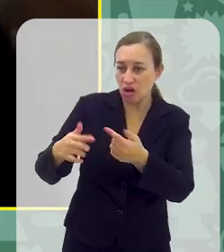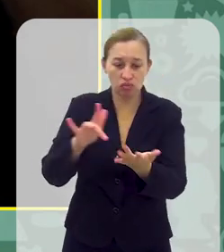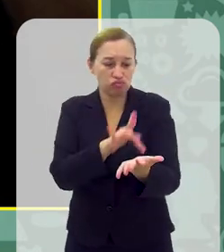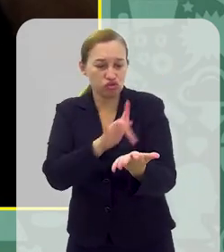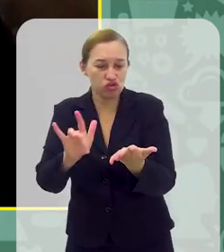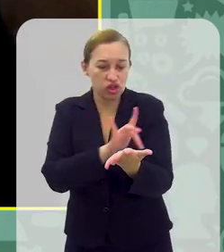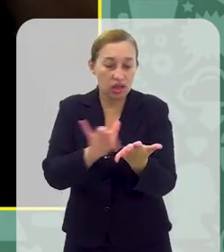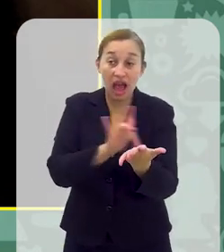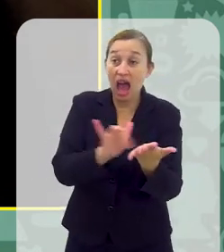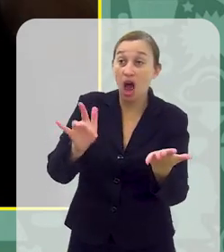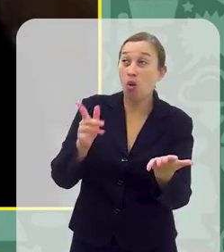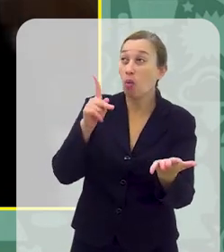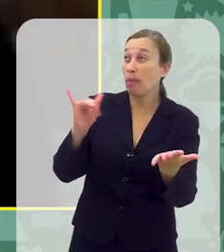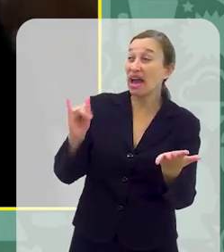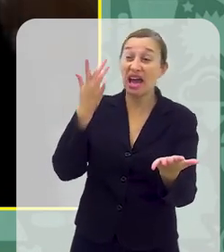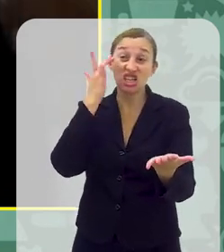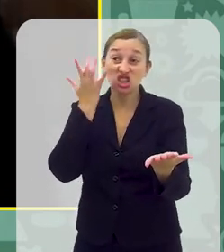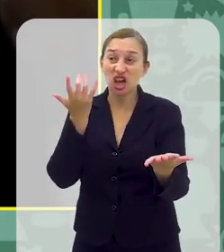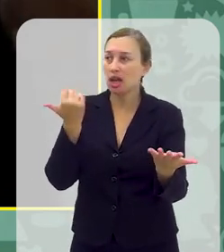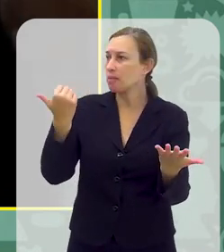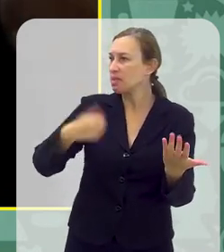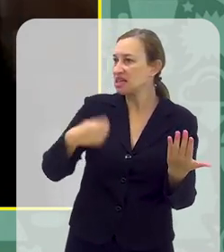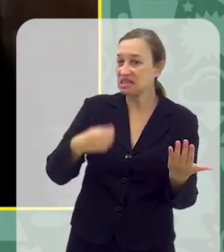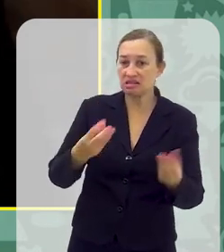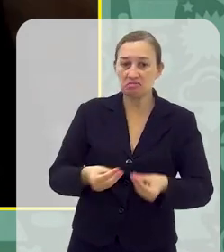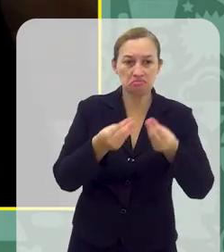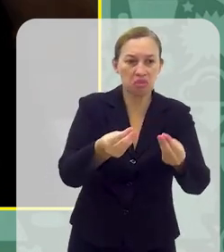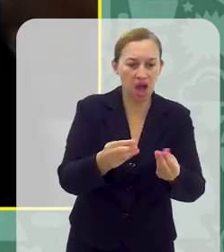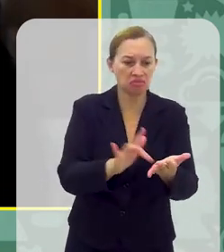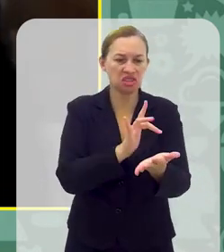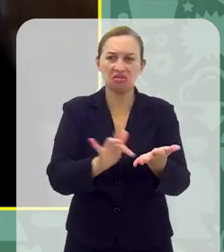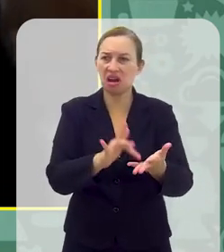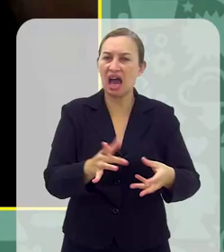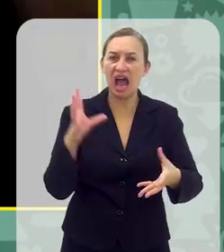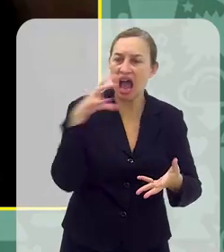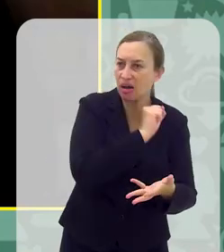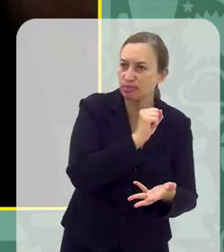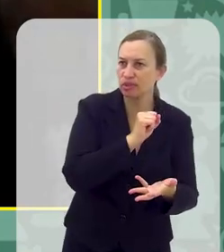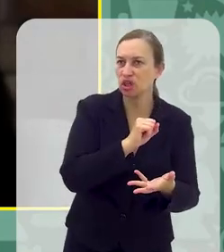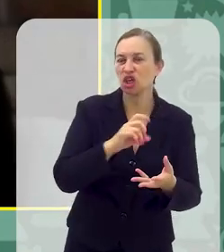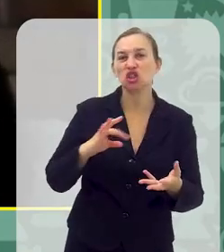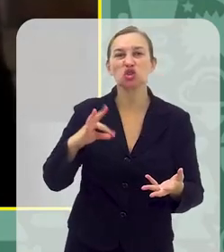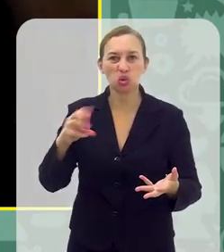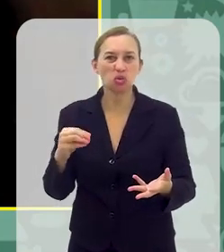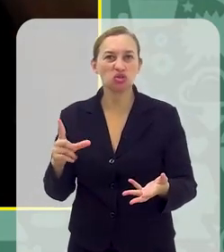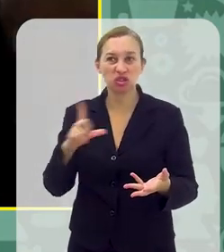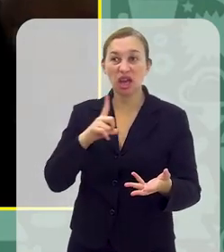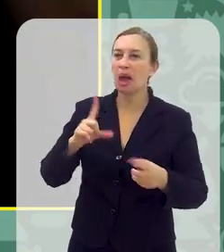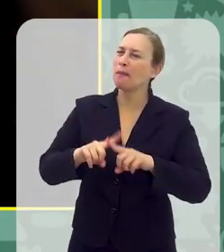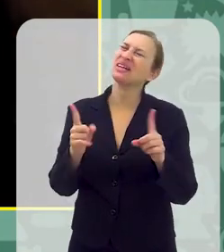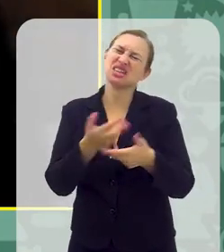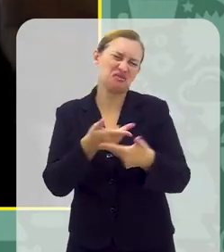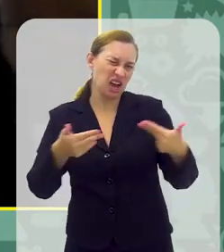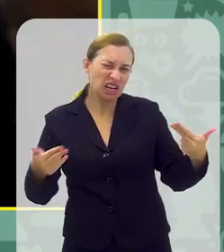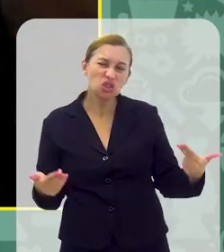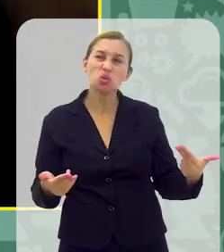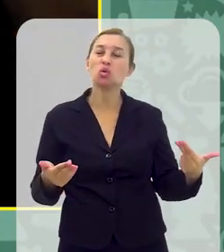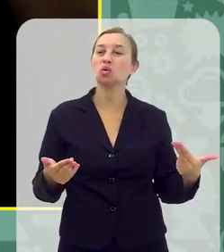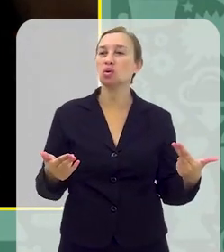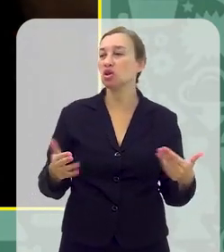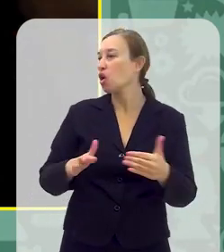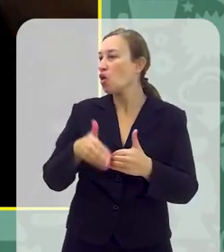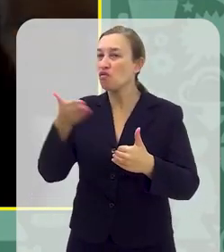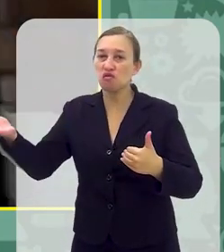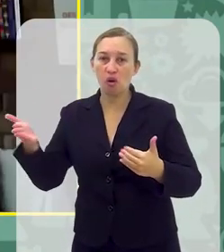Às vezes a gente acha Os pais podem achar de forma automática Que precisa dar um celular logo de cara Porque é o que todo mundo tem Mas existem muitas